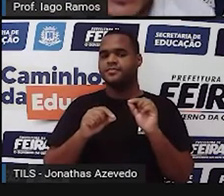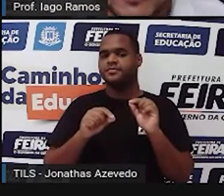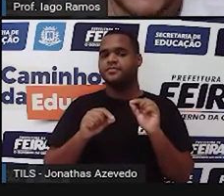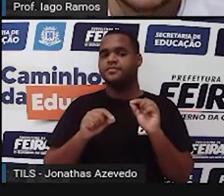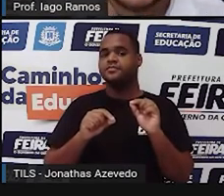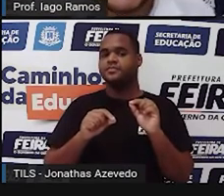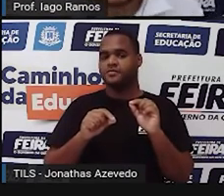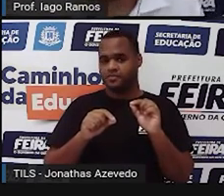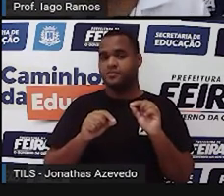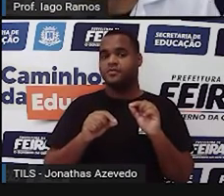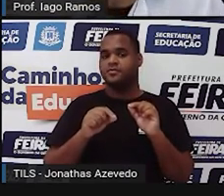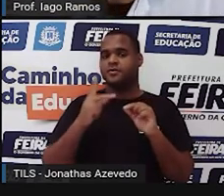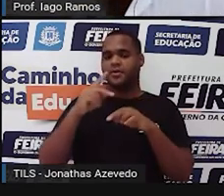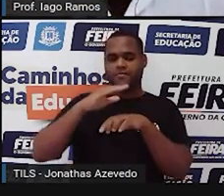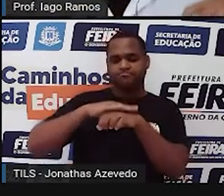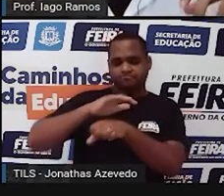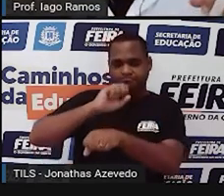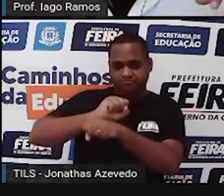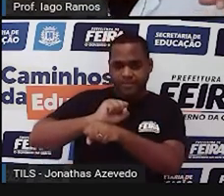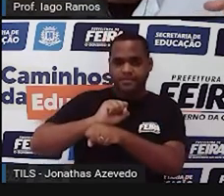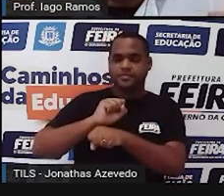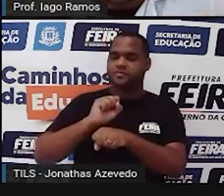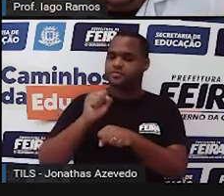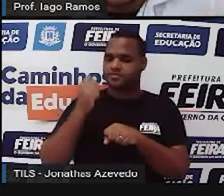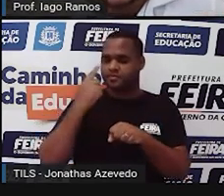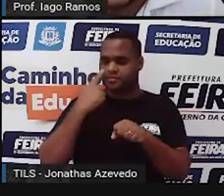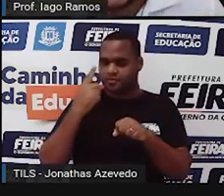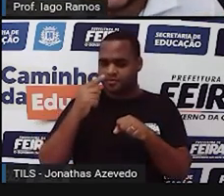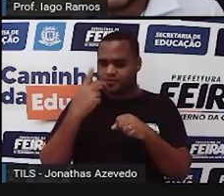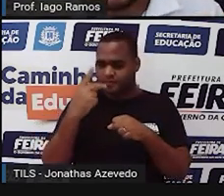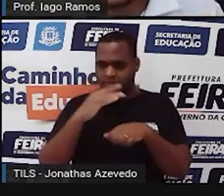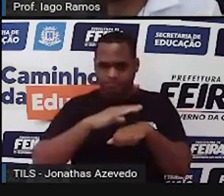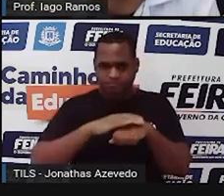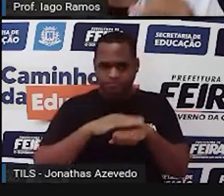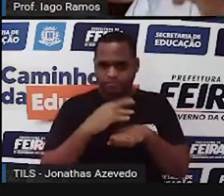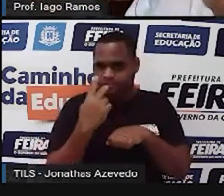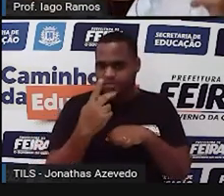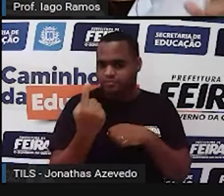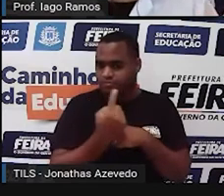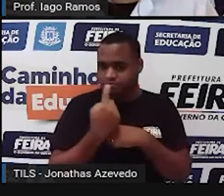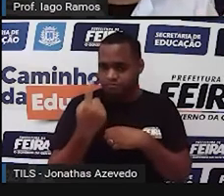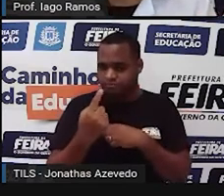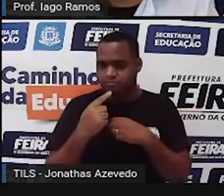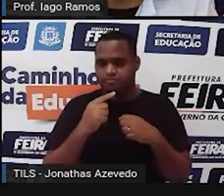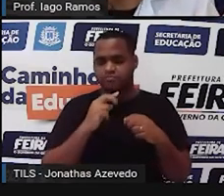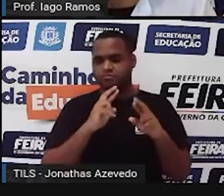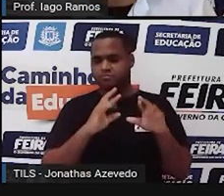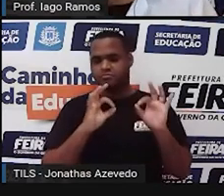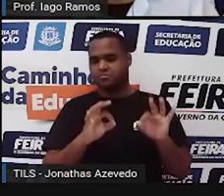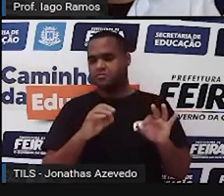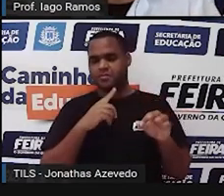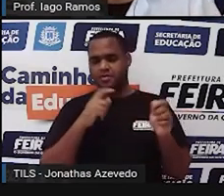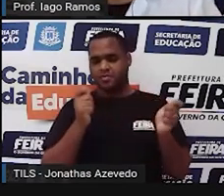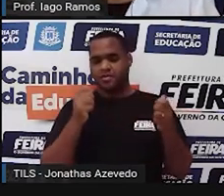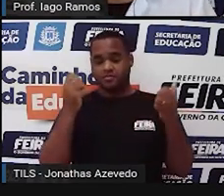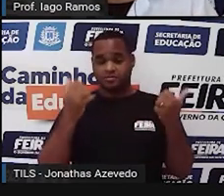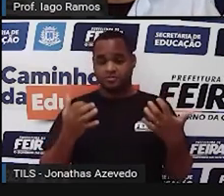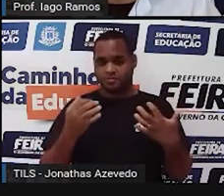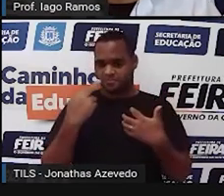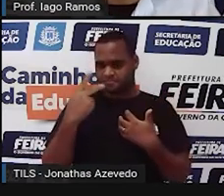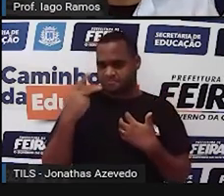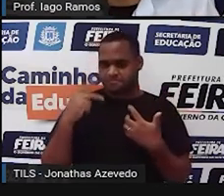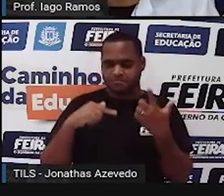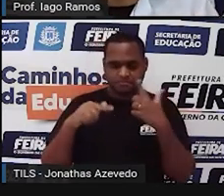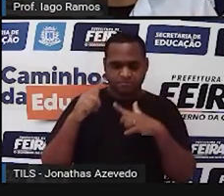parar, certo? Vou deixar você fazer sozinho, fazer sozinha para você, de